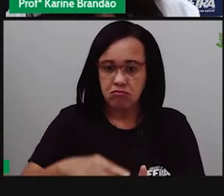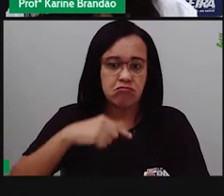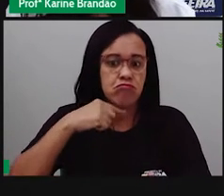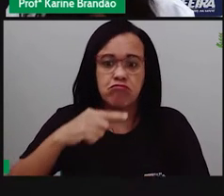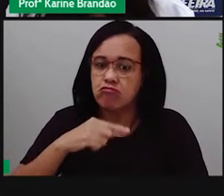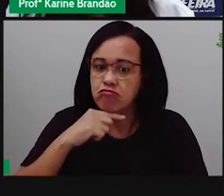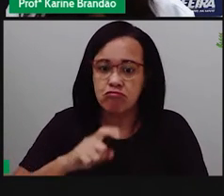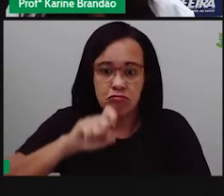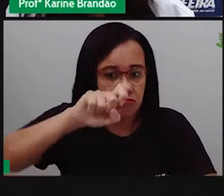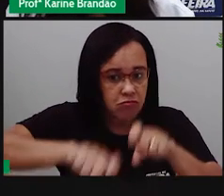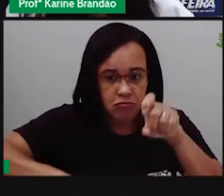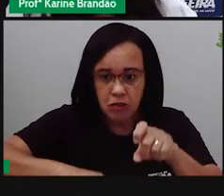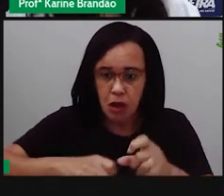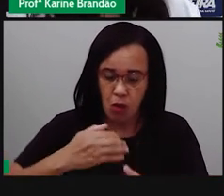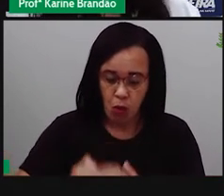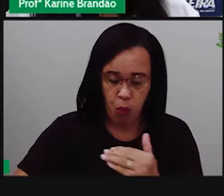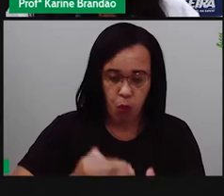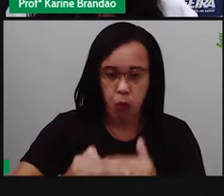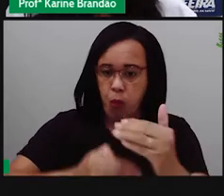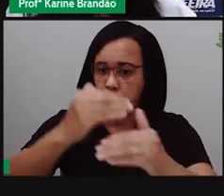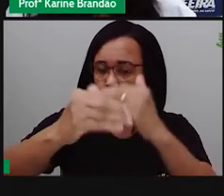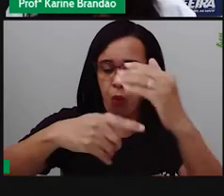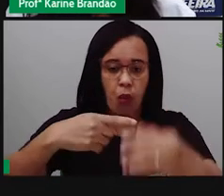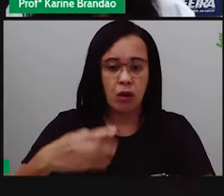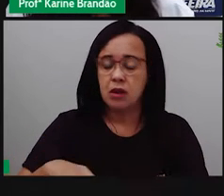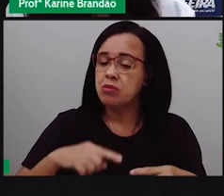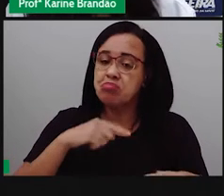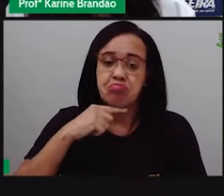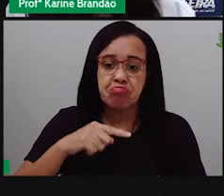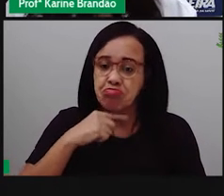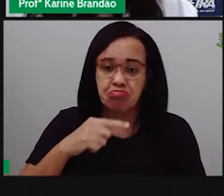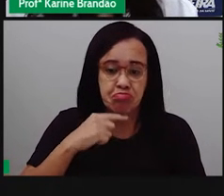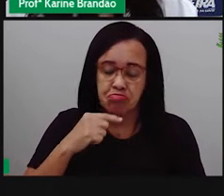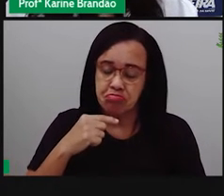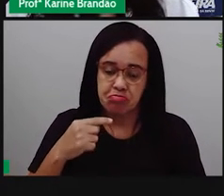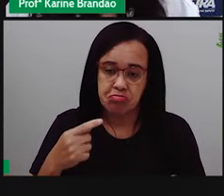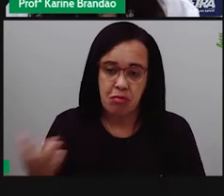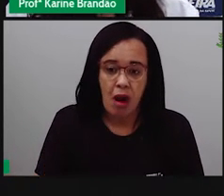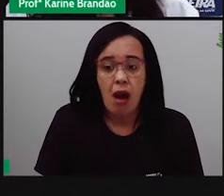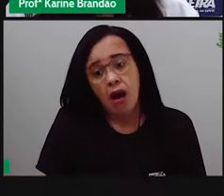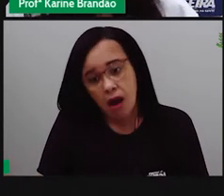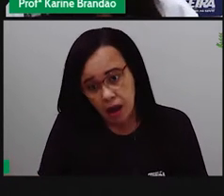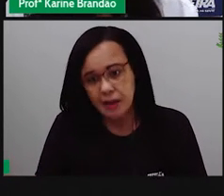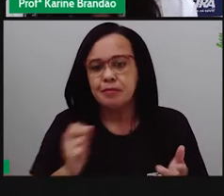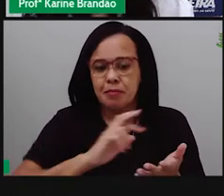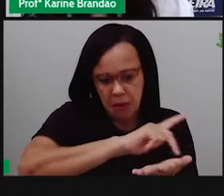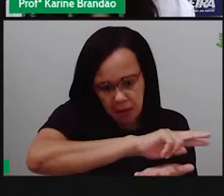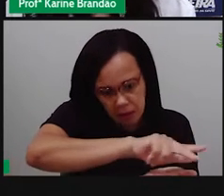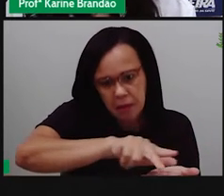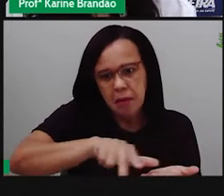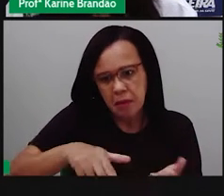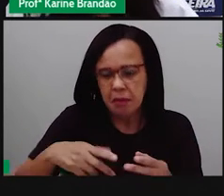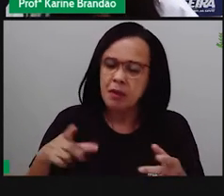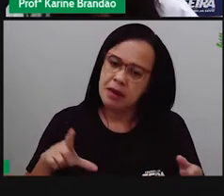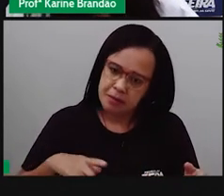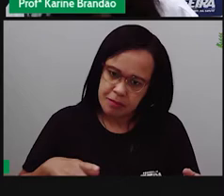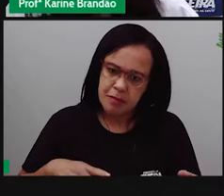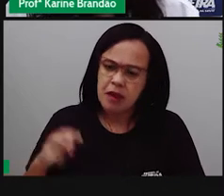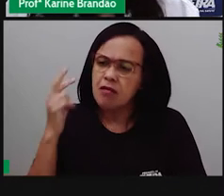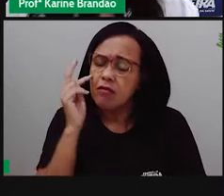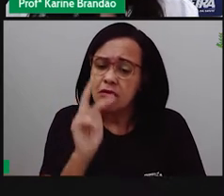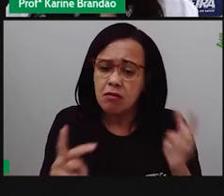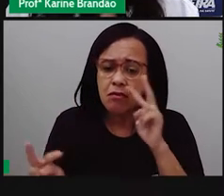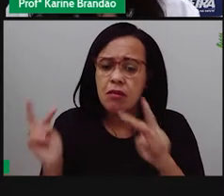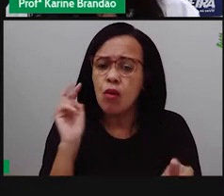que vai ocorrer a reprodução? Pois não tem como ocorrer a reprodução. E aí, o que que vai gerar? A gente vai observar